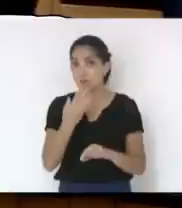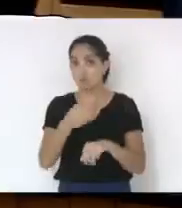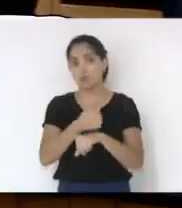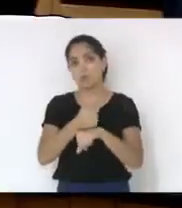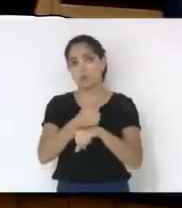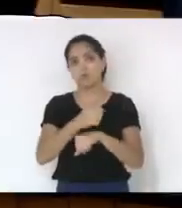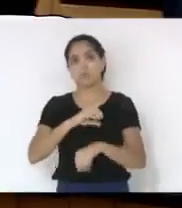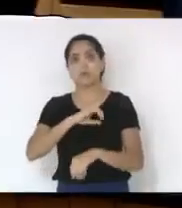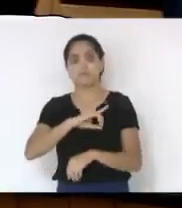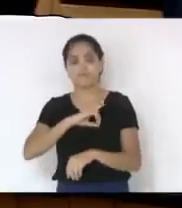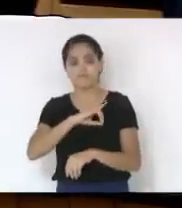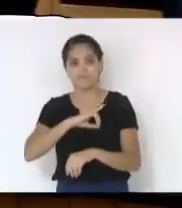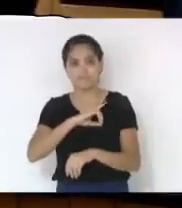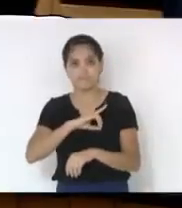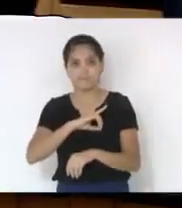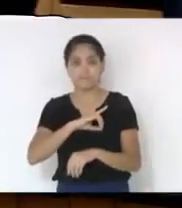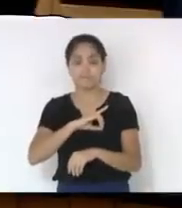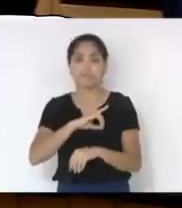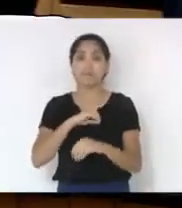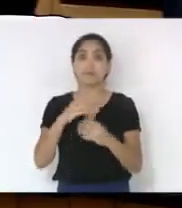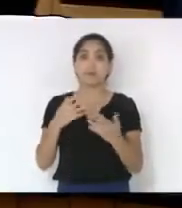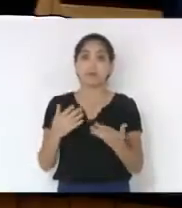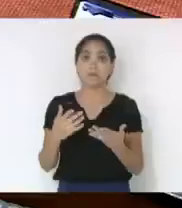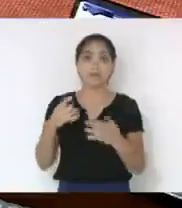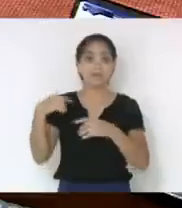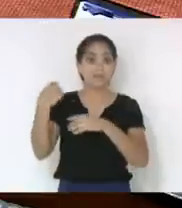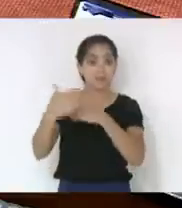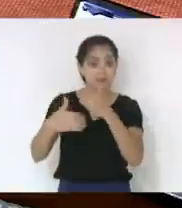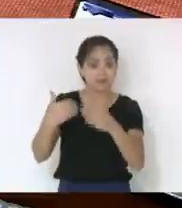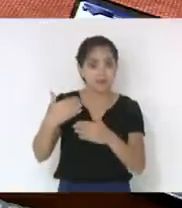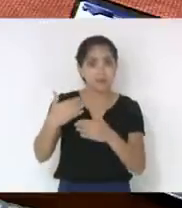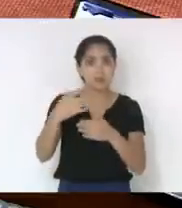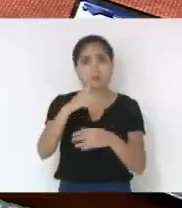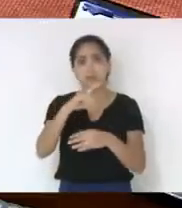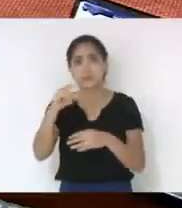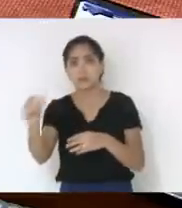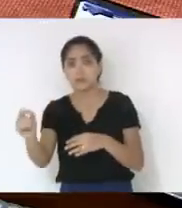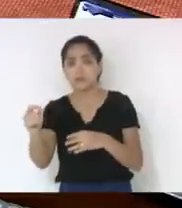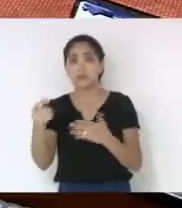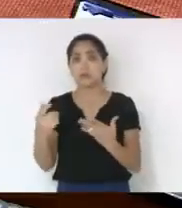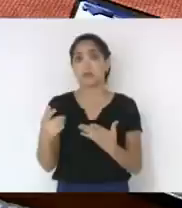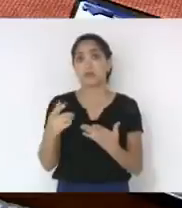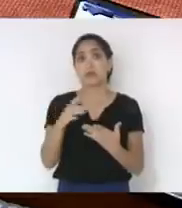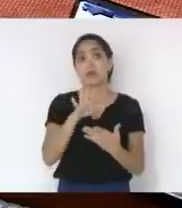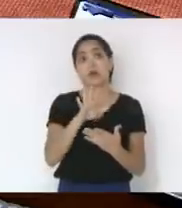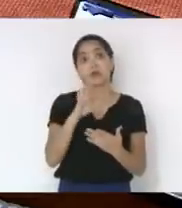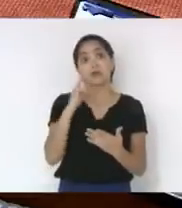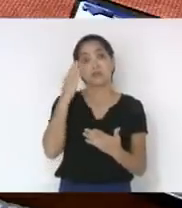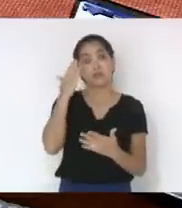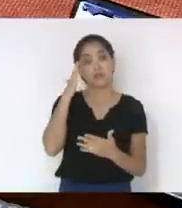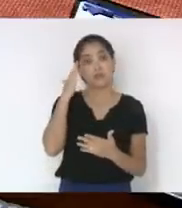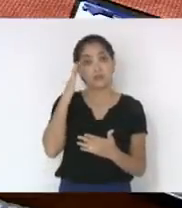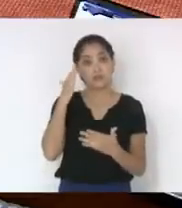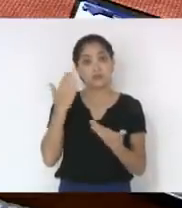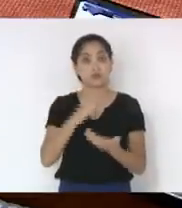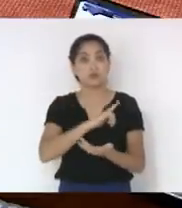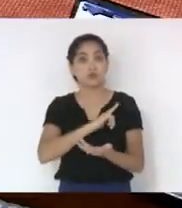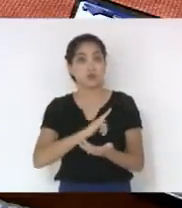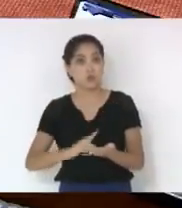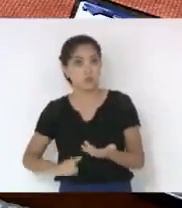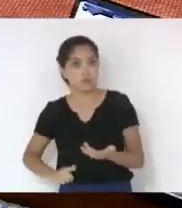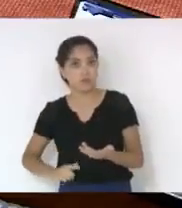Mas, amanhã ou depois, se ele sair, quê? Nós entendemos que o governo, o